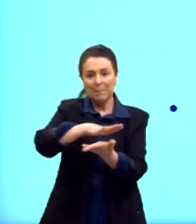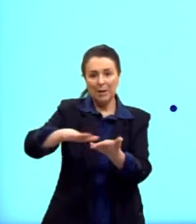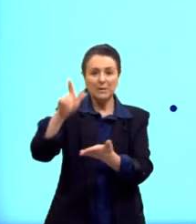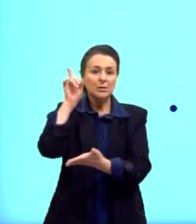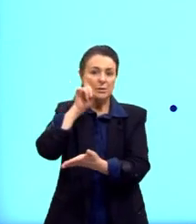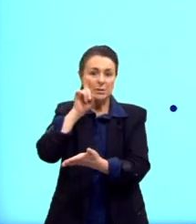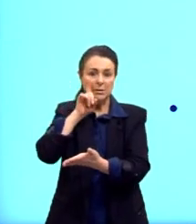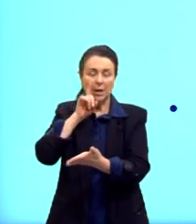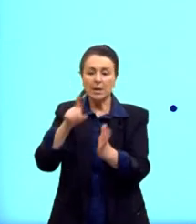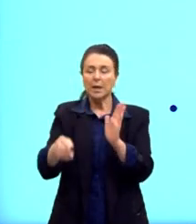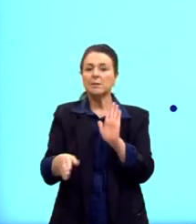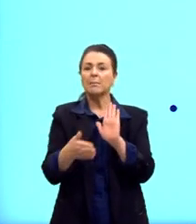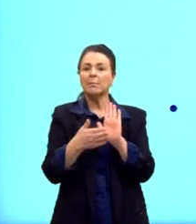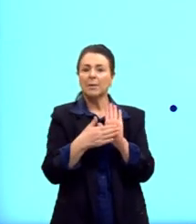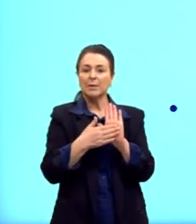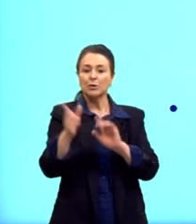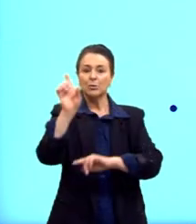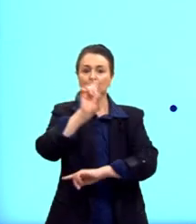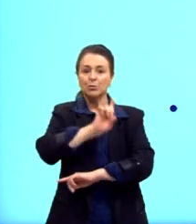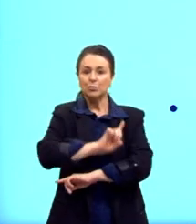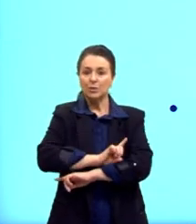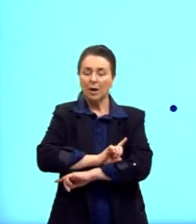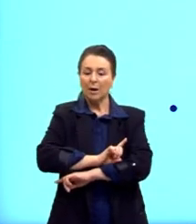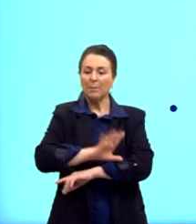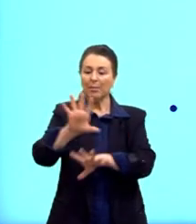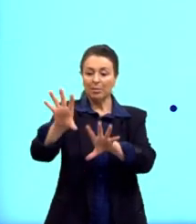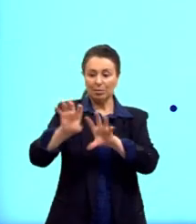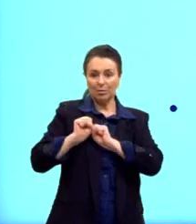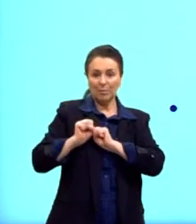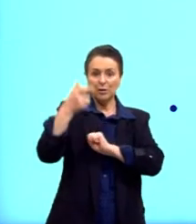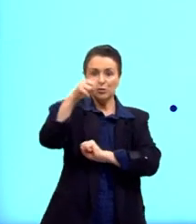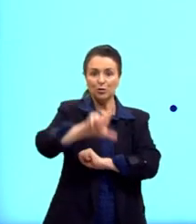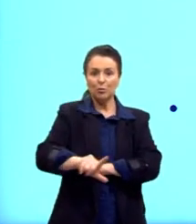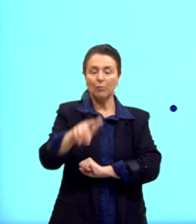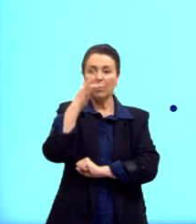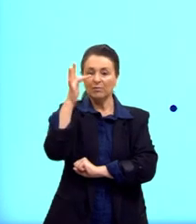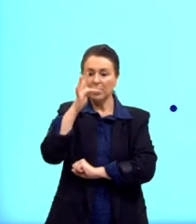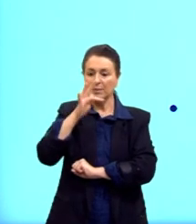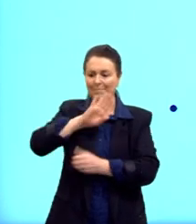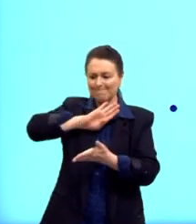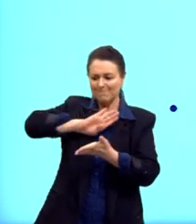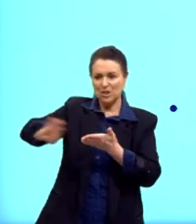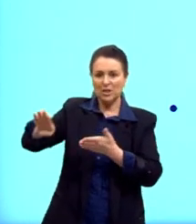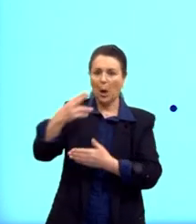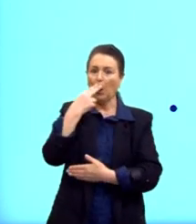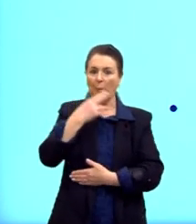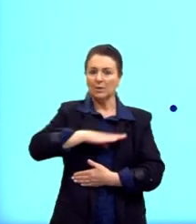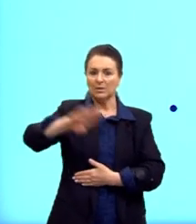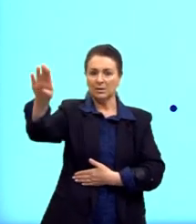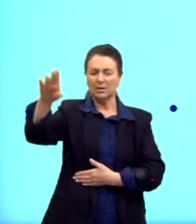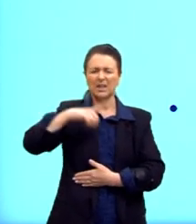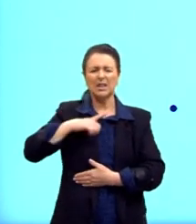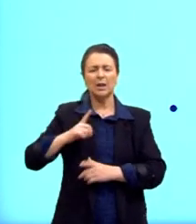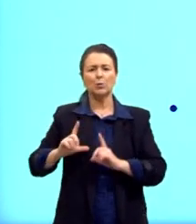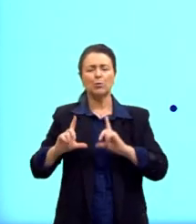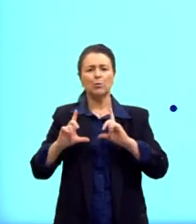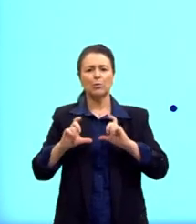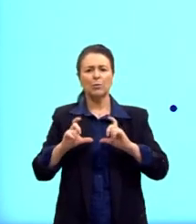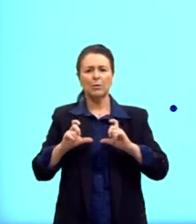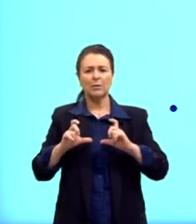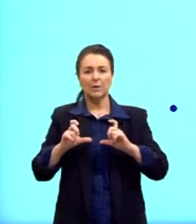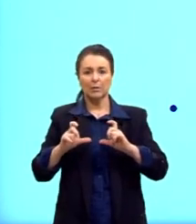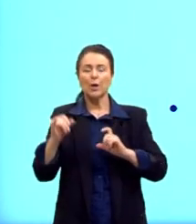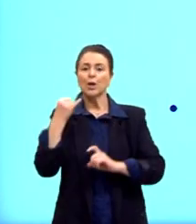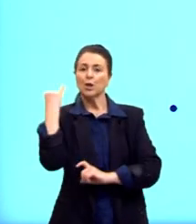a invasão da Normandia, para retomar a França, e expulsar os nazistas dali. Tem um fotógrafo muito importante, que o Robert